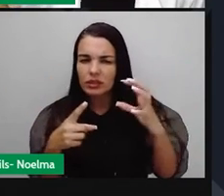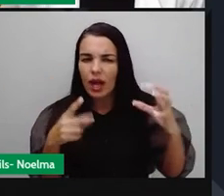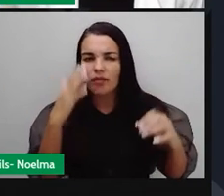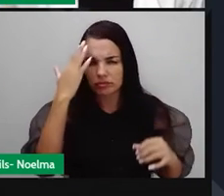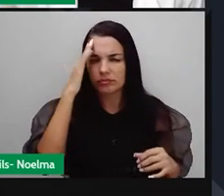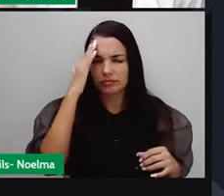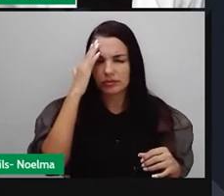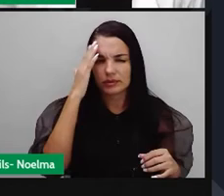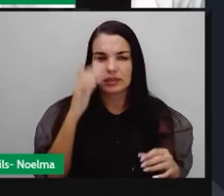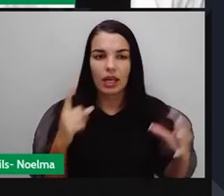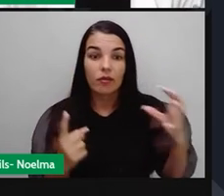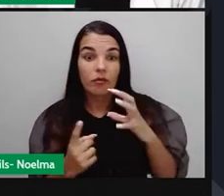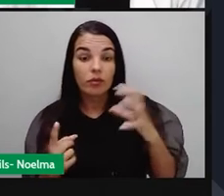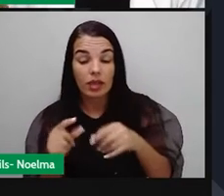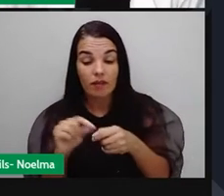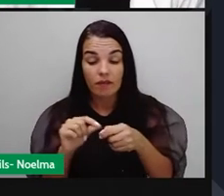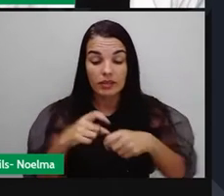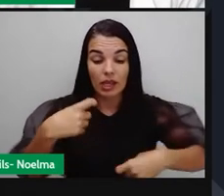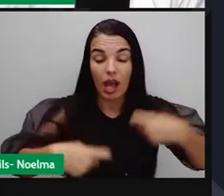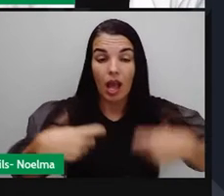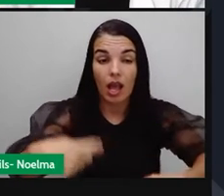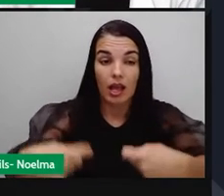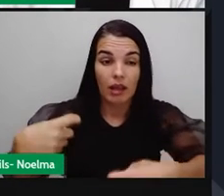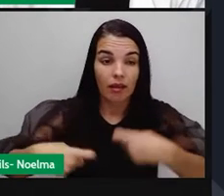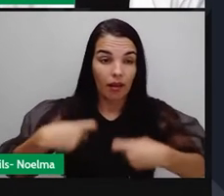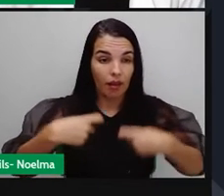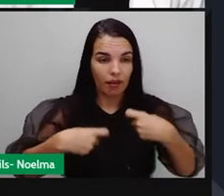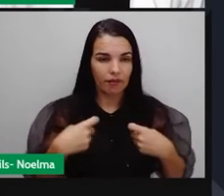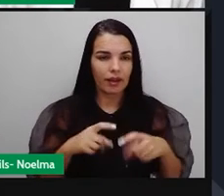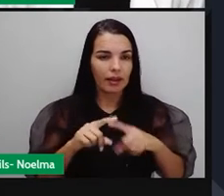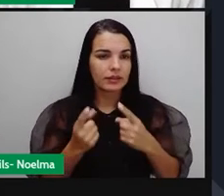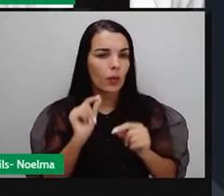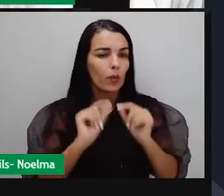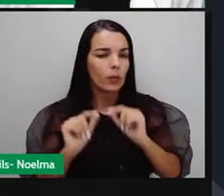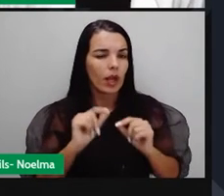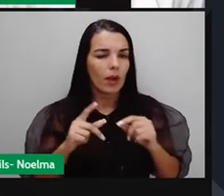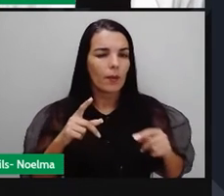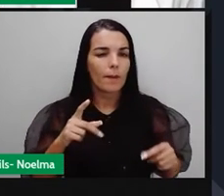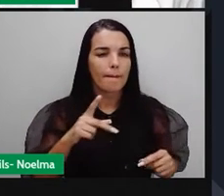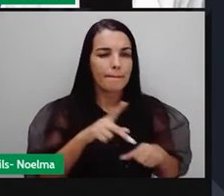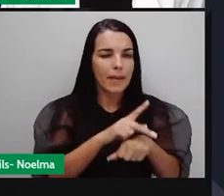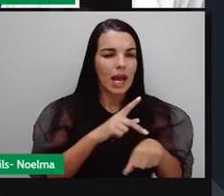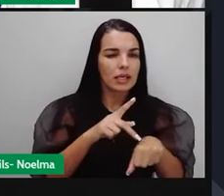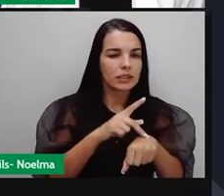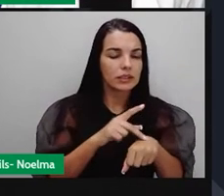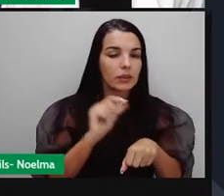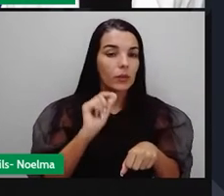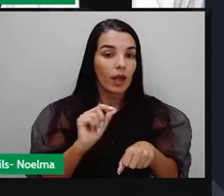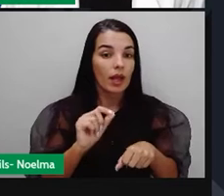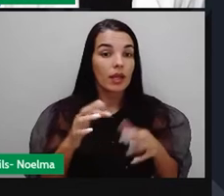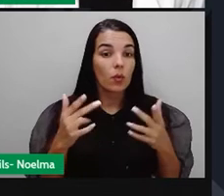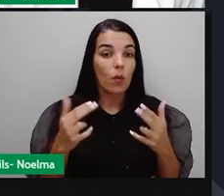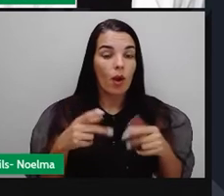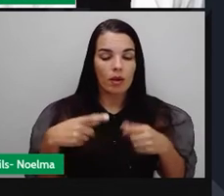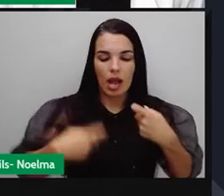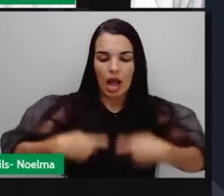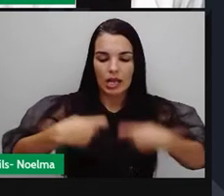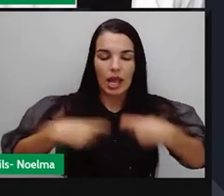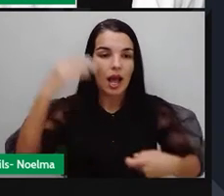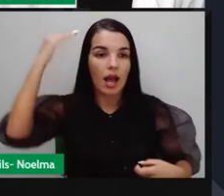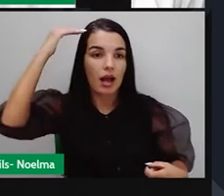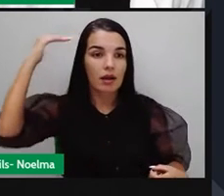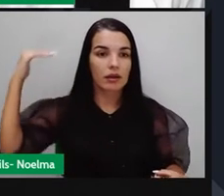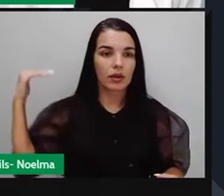fazer a guerra e esses países lutavam por elas. Houve a Guerra da Coreia, que